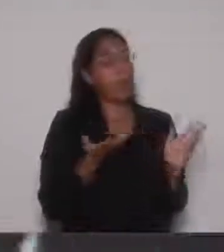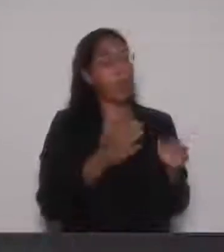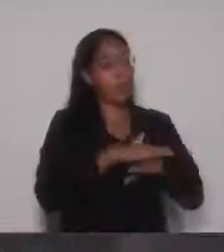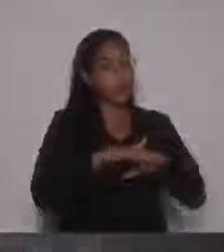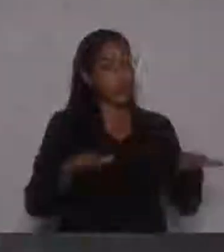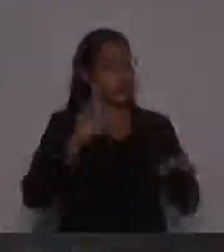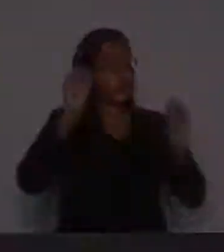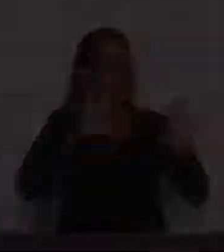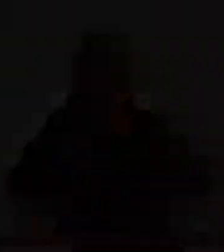Deus que abençoe a todos.